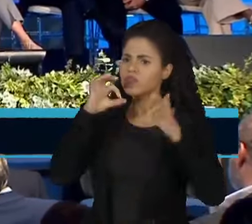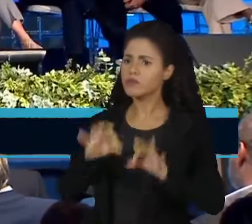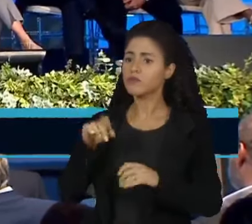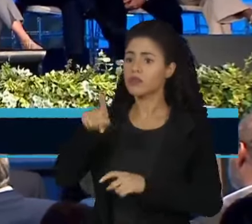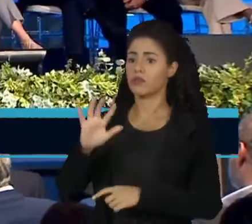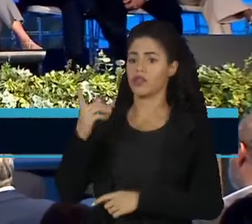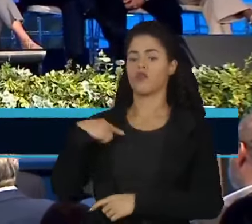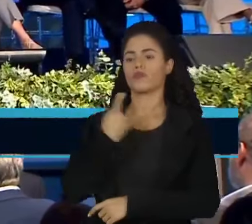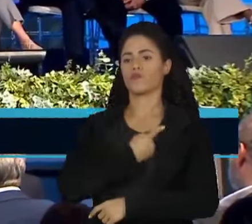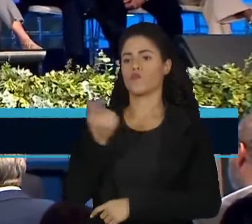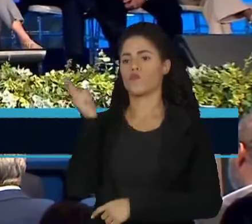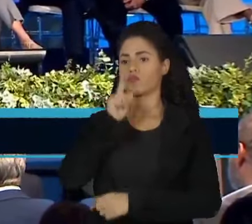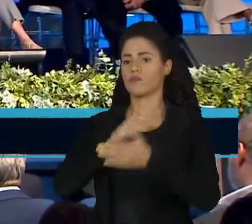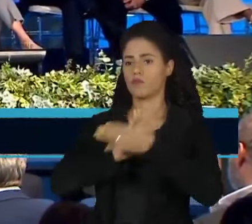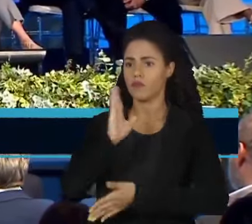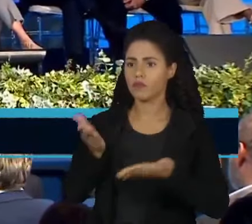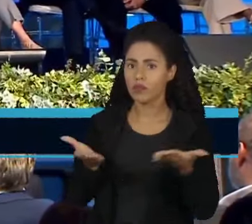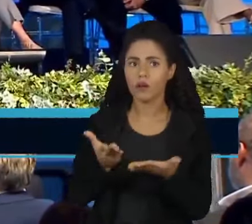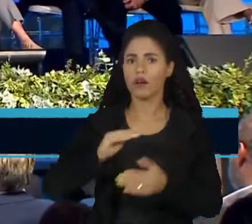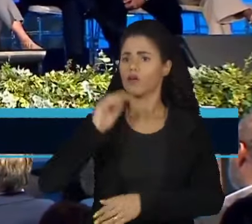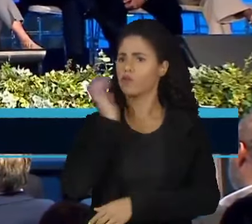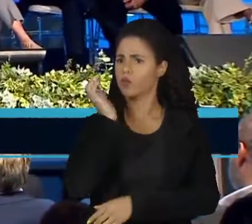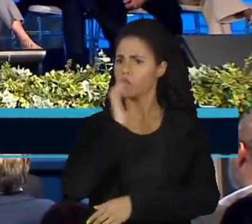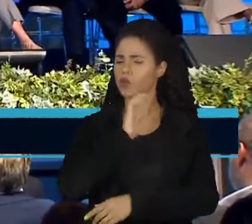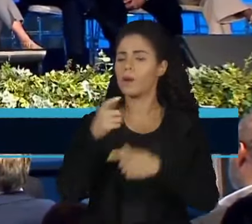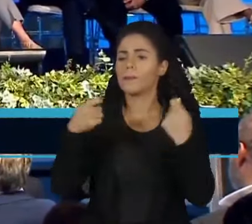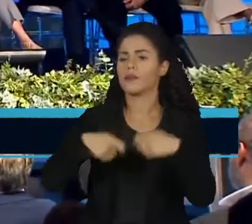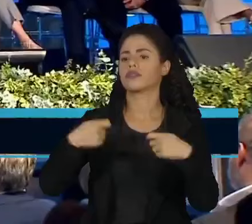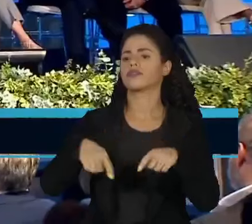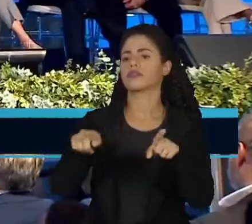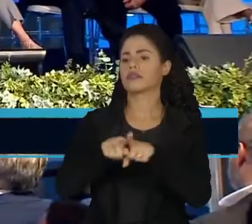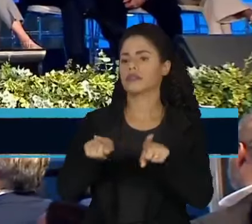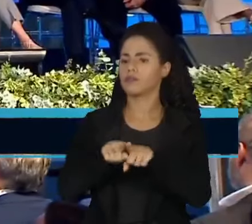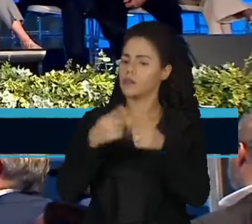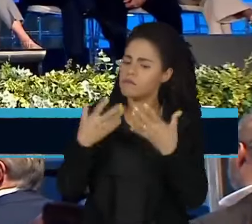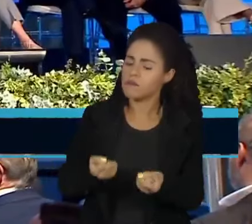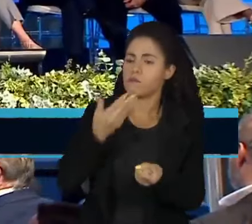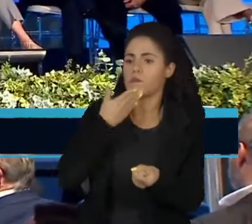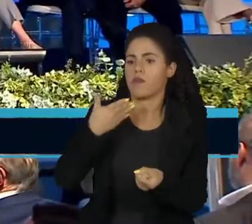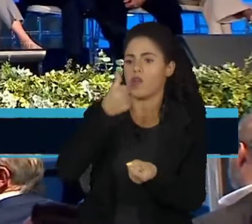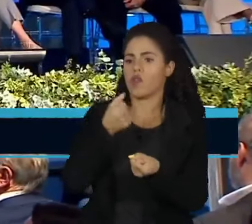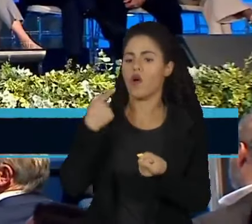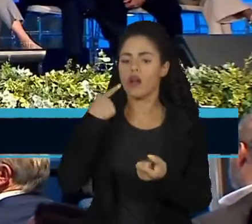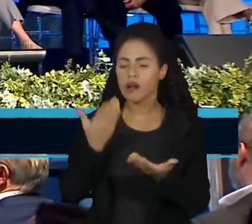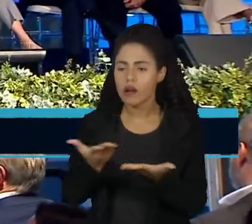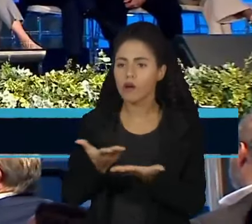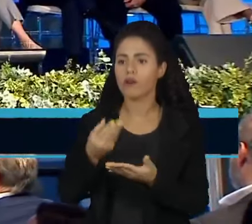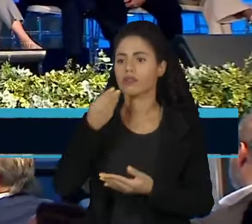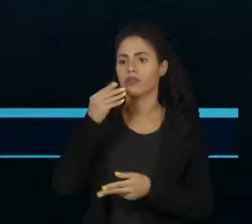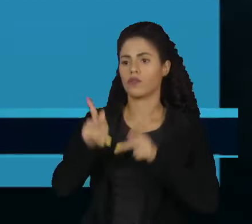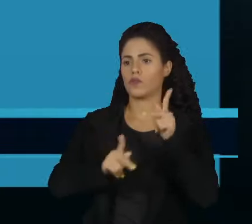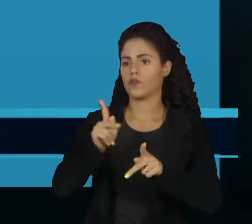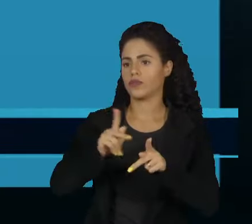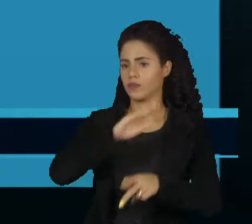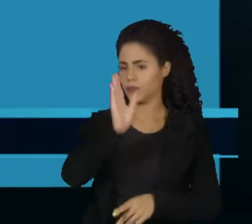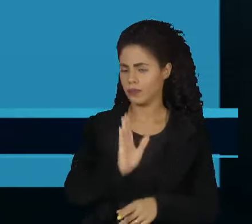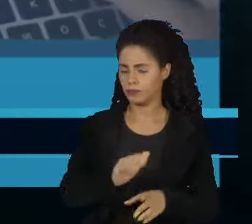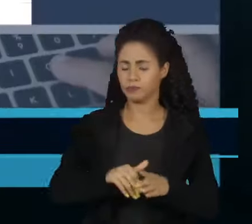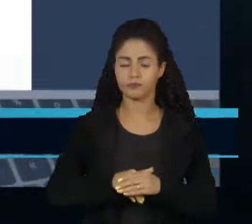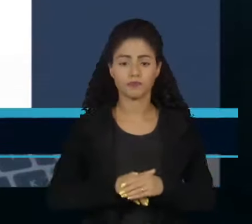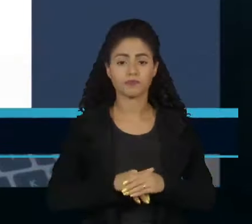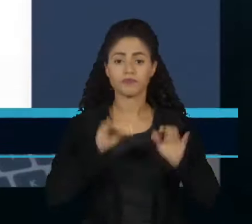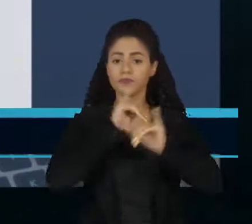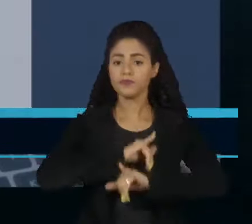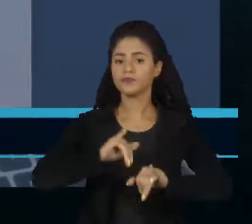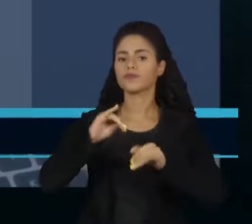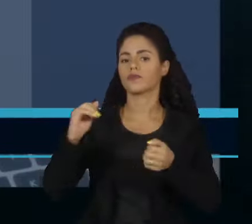aí a gente vai conseguir que ela seja mais rápida e atenda melhor os interesses do nosso país. Em nota,